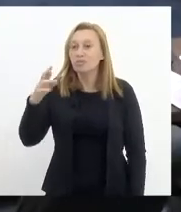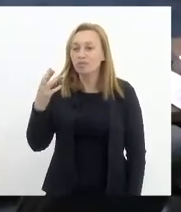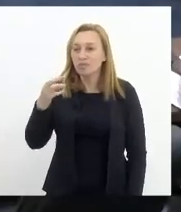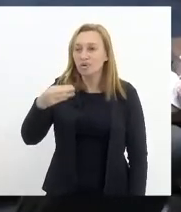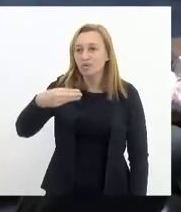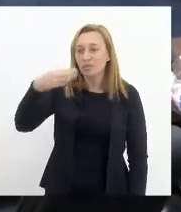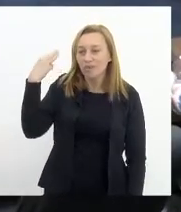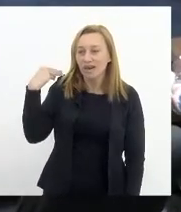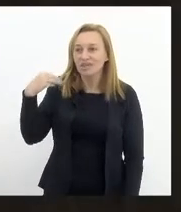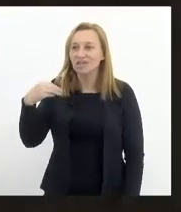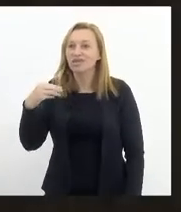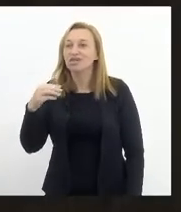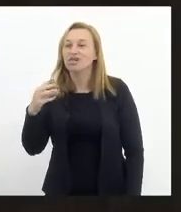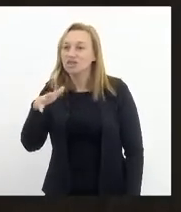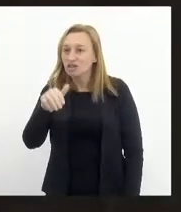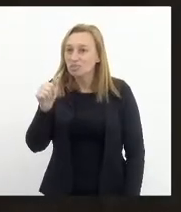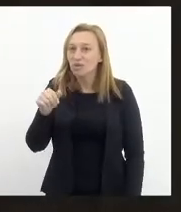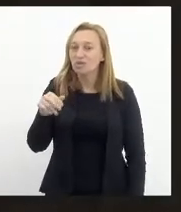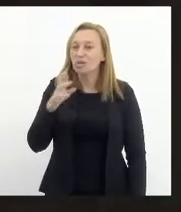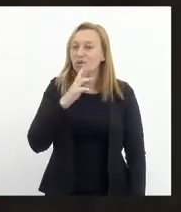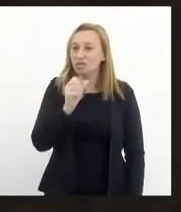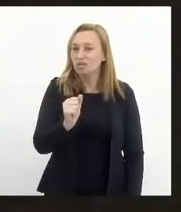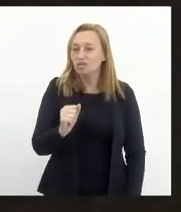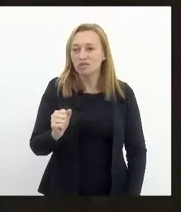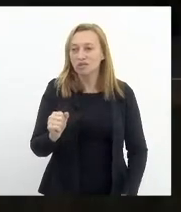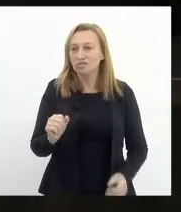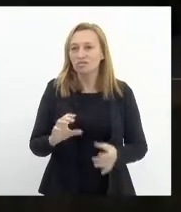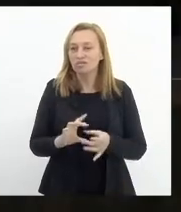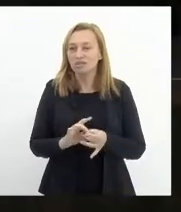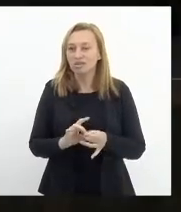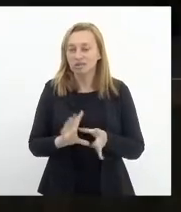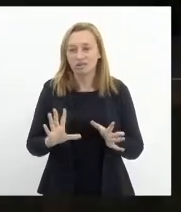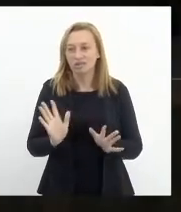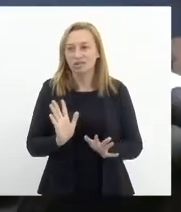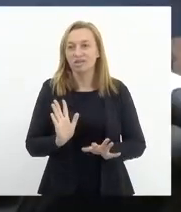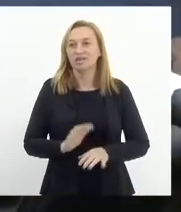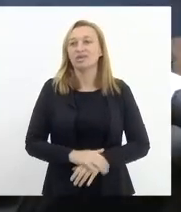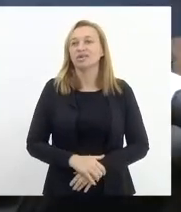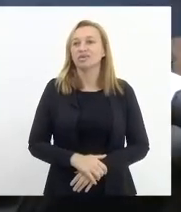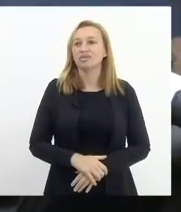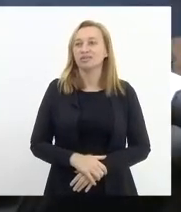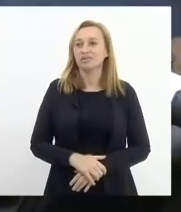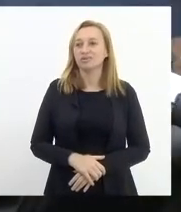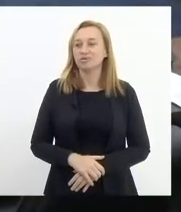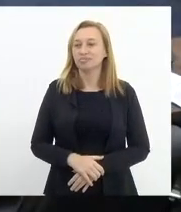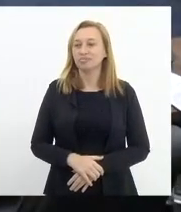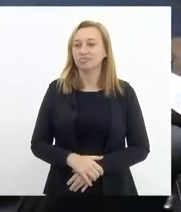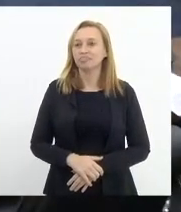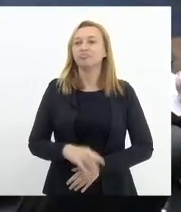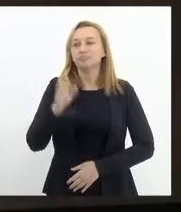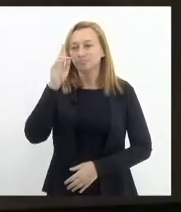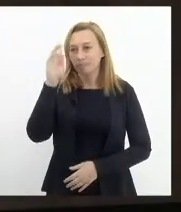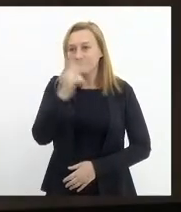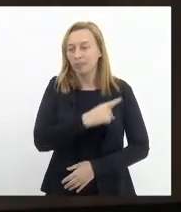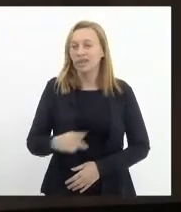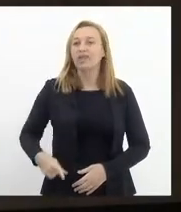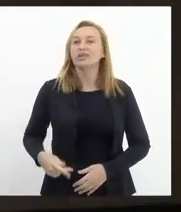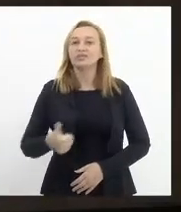isso é institucional, presidente. Obrigado. Isso é institucional. Deputado Rodrigo Amorim, por favor. Presidente, em primeiro lugar,